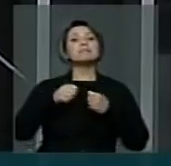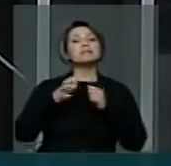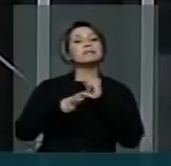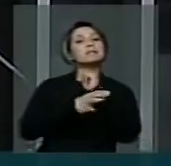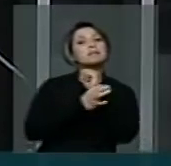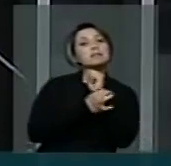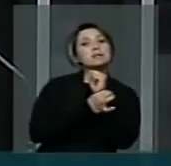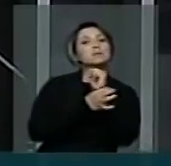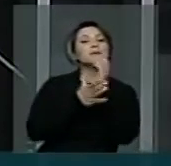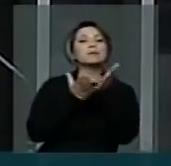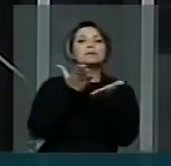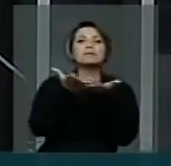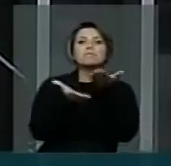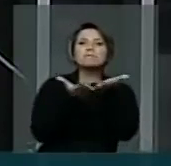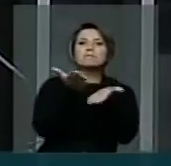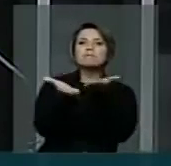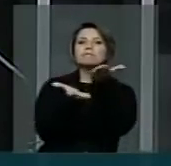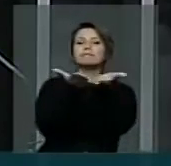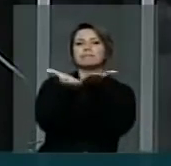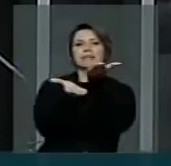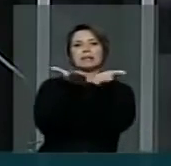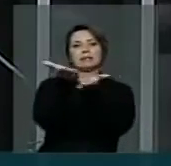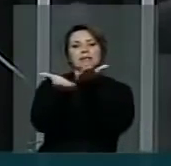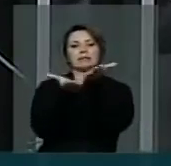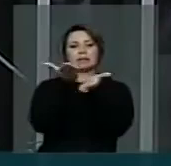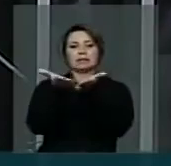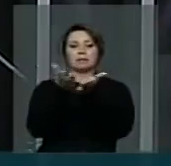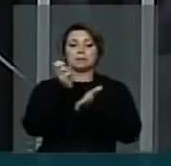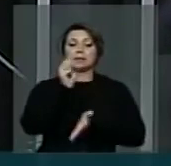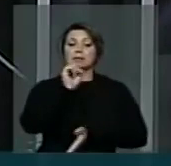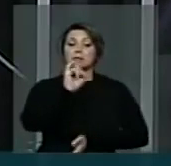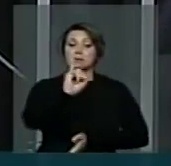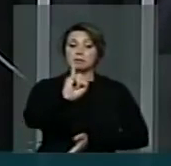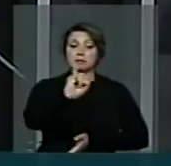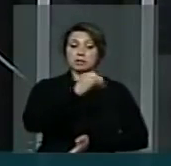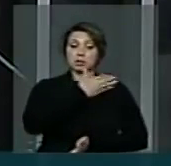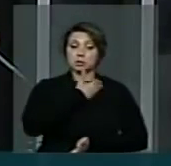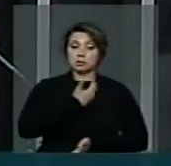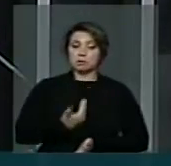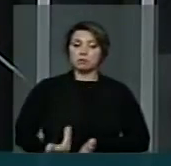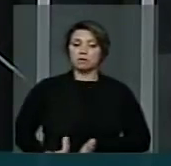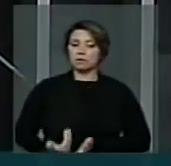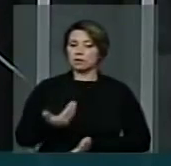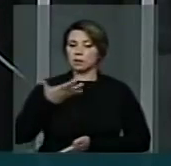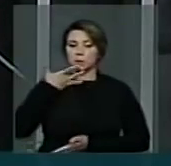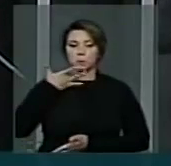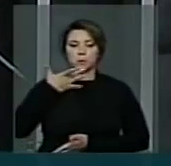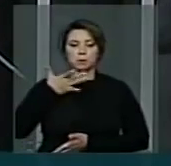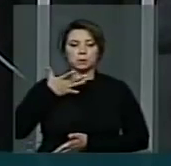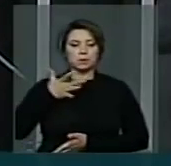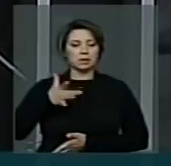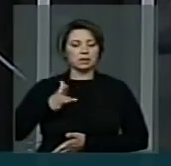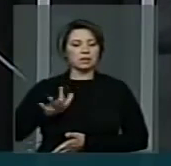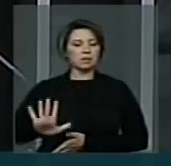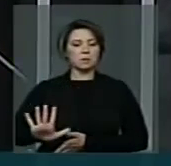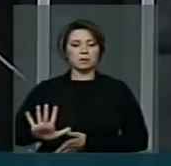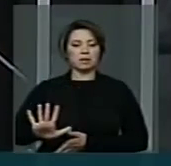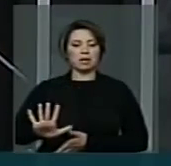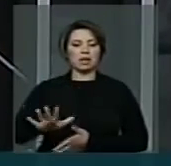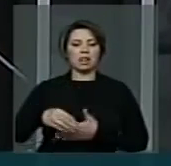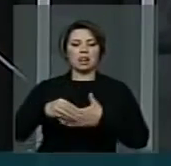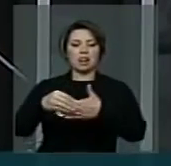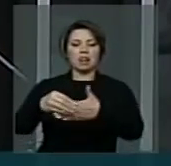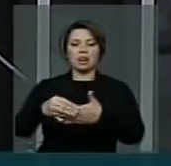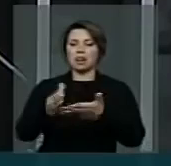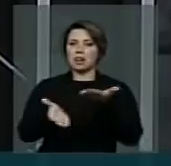segurança para tratamento. Por isso, se o Estado se omitir, permitindo que os